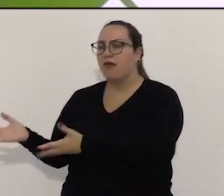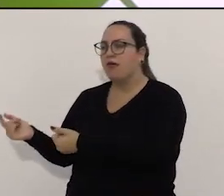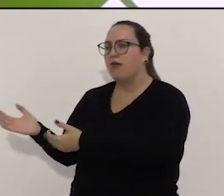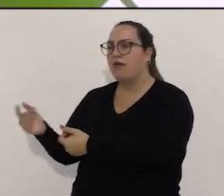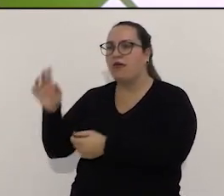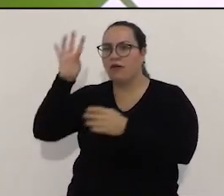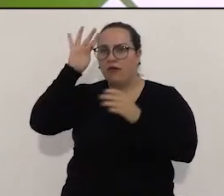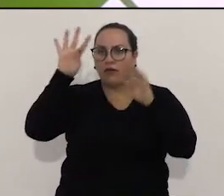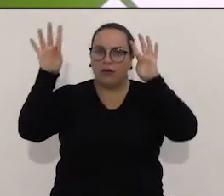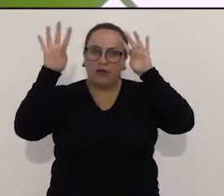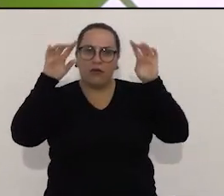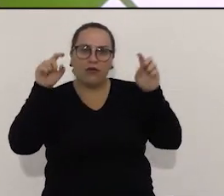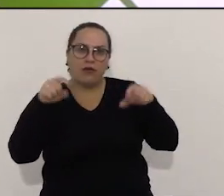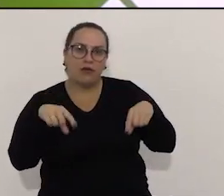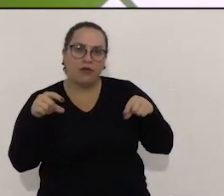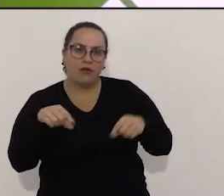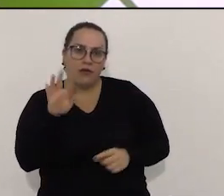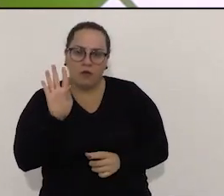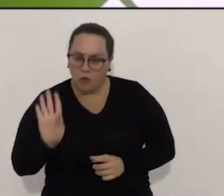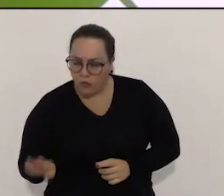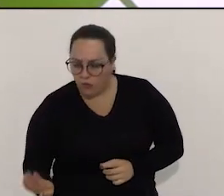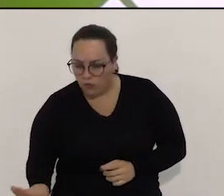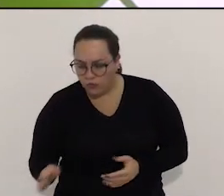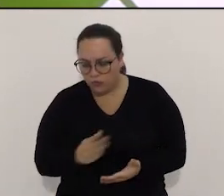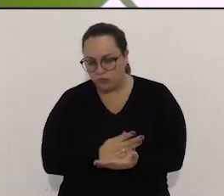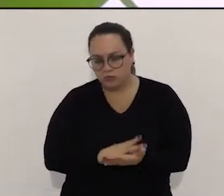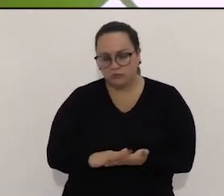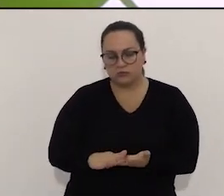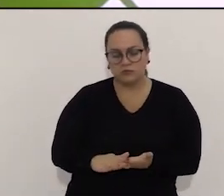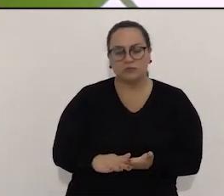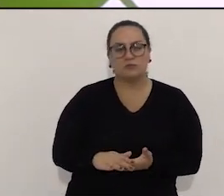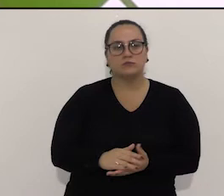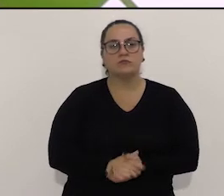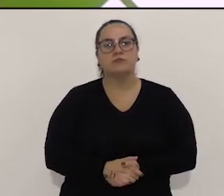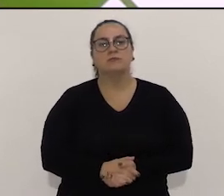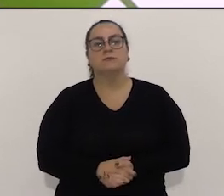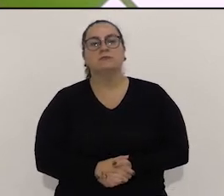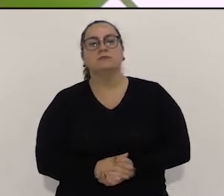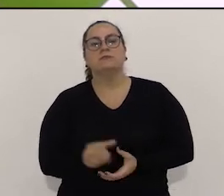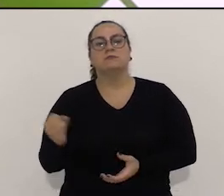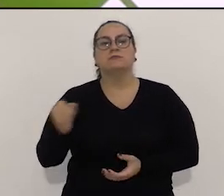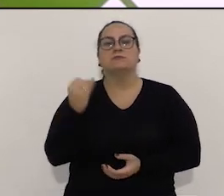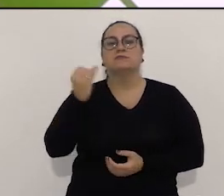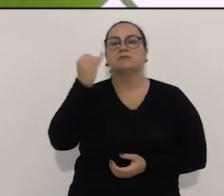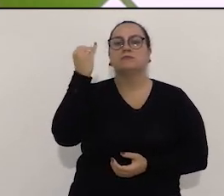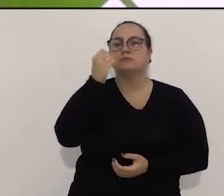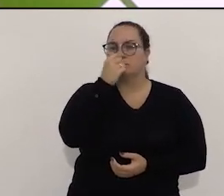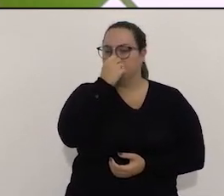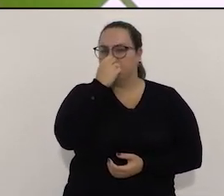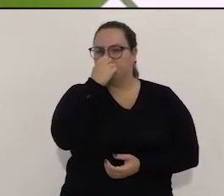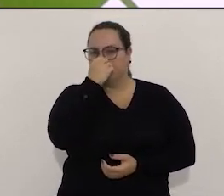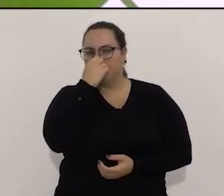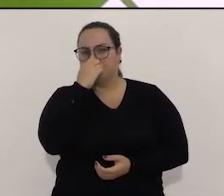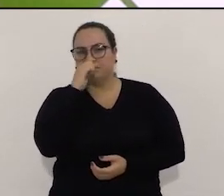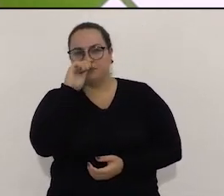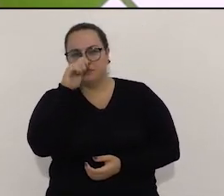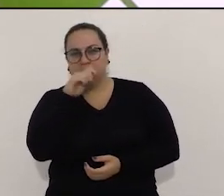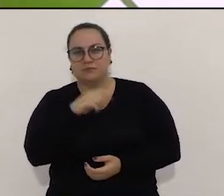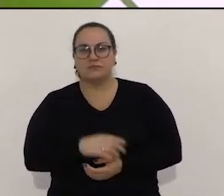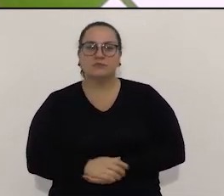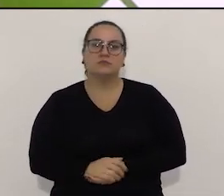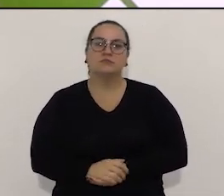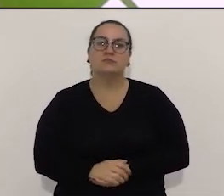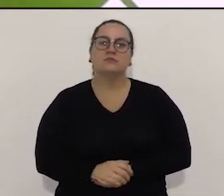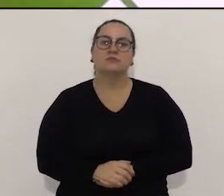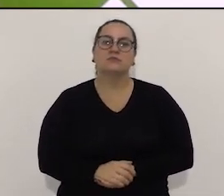sonhos aqui. E eu acho que eu vou começar pelo basquete. Eu acho que a gente tem grandes chances disso, que essa quadra dele tem todas as qualidades que a